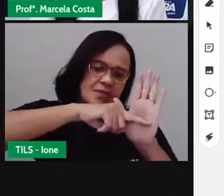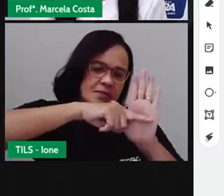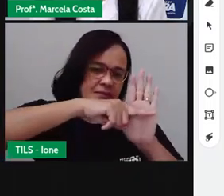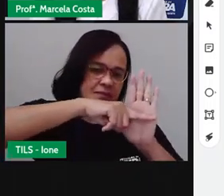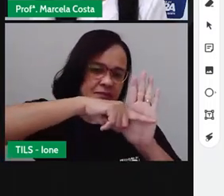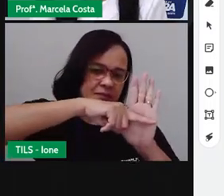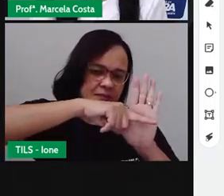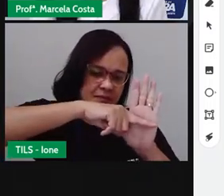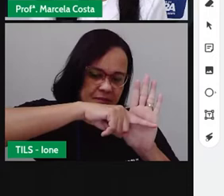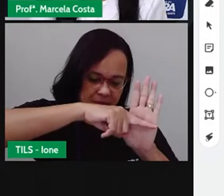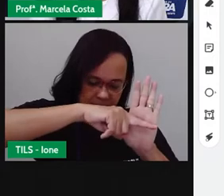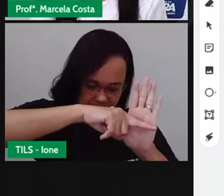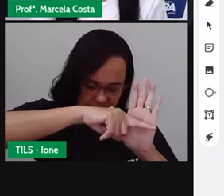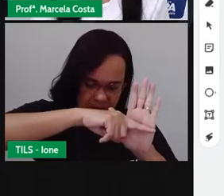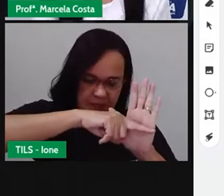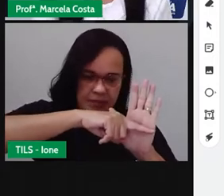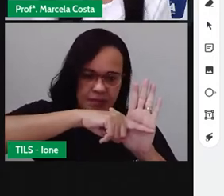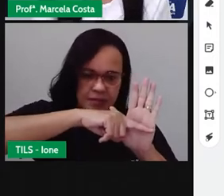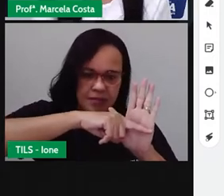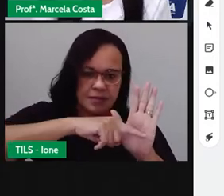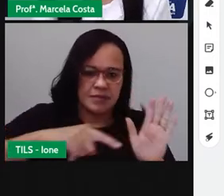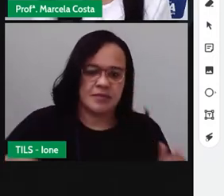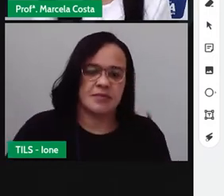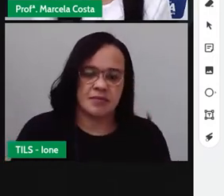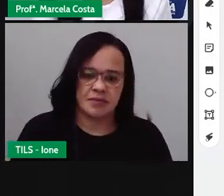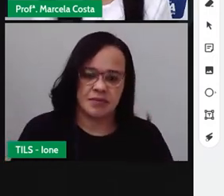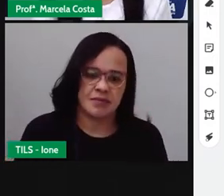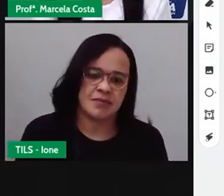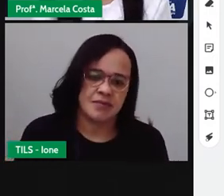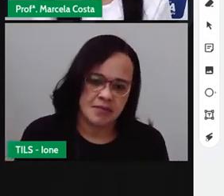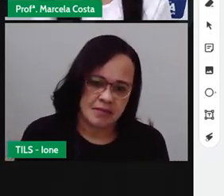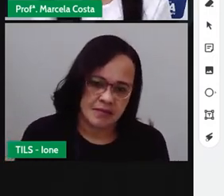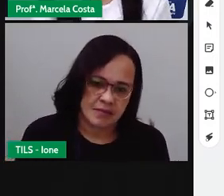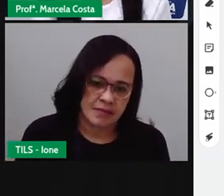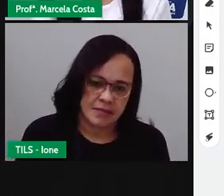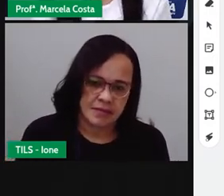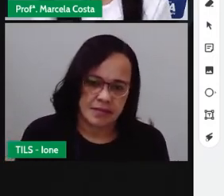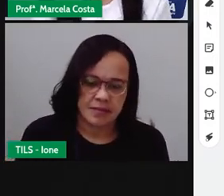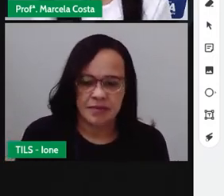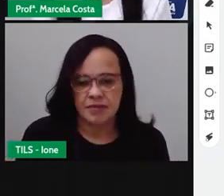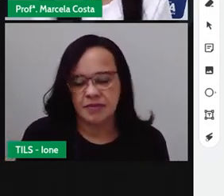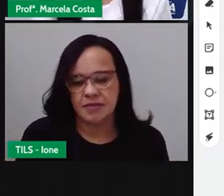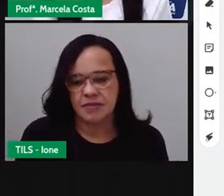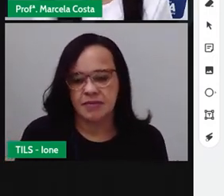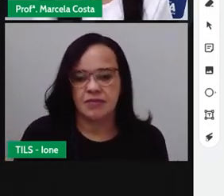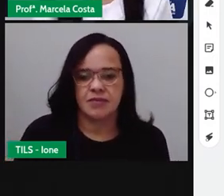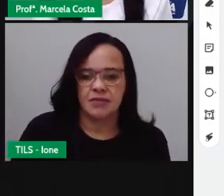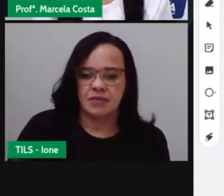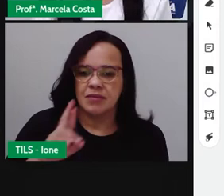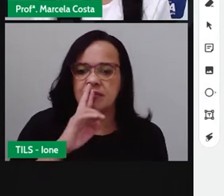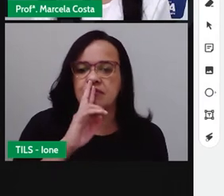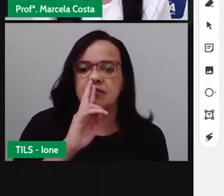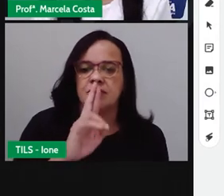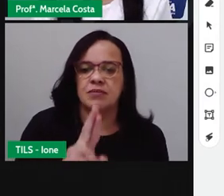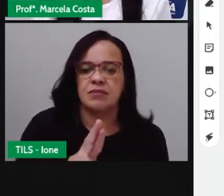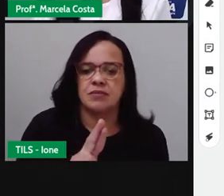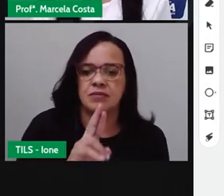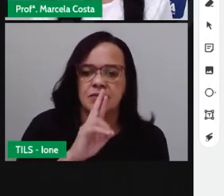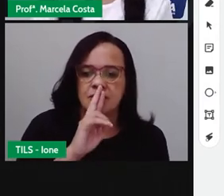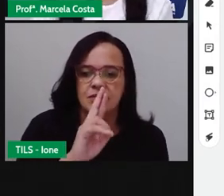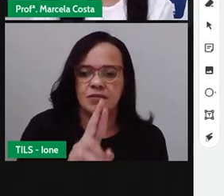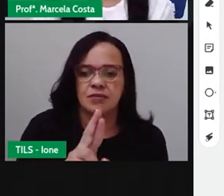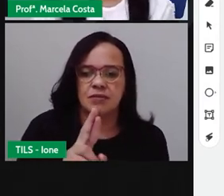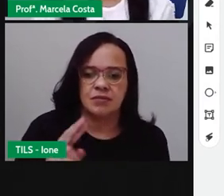e aqui, embaixo do número, eu vou fazer um tracinho, traçado, né,